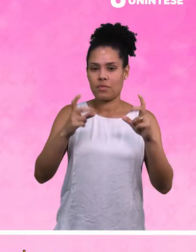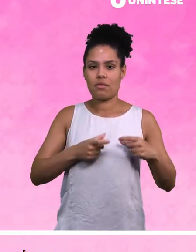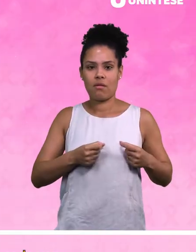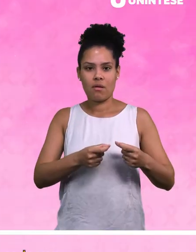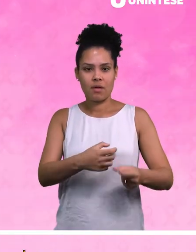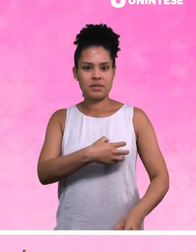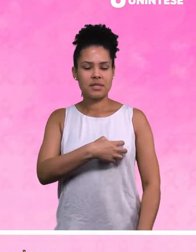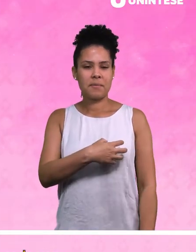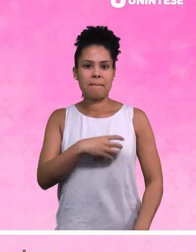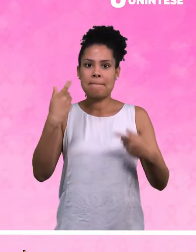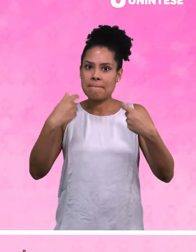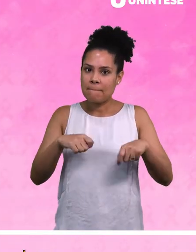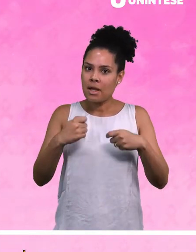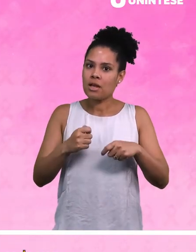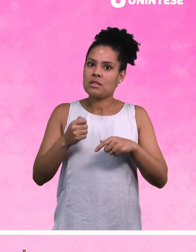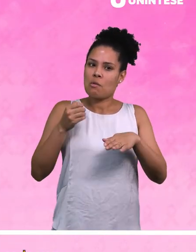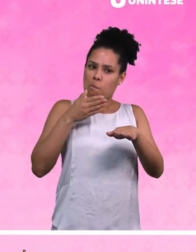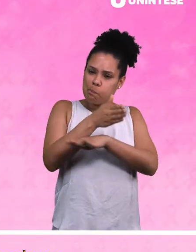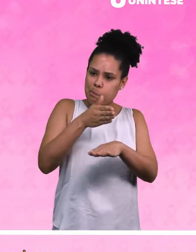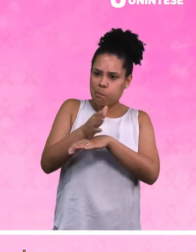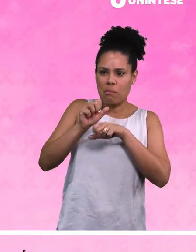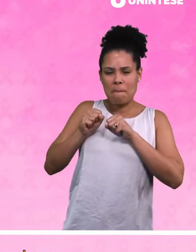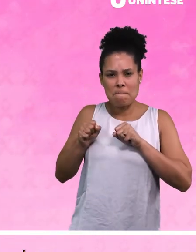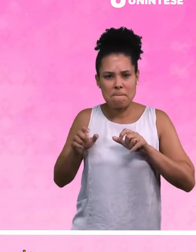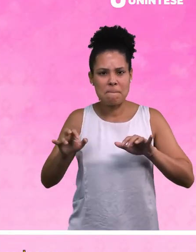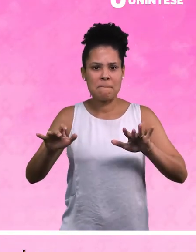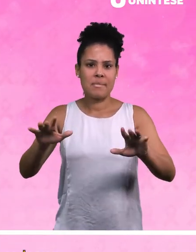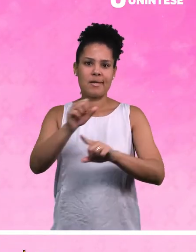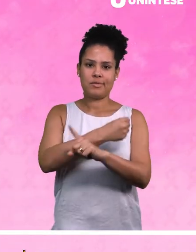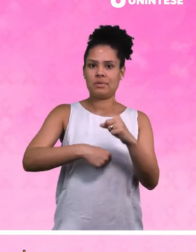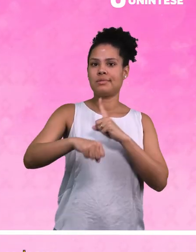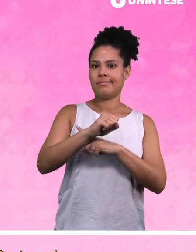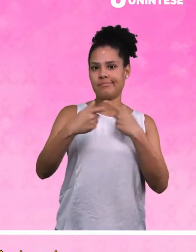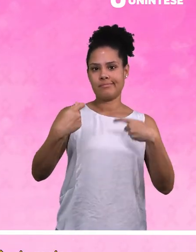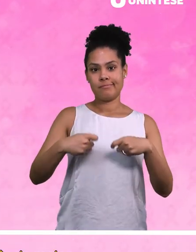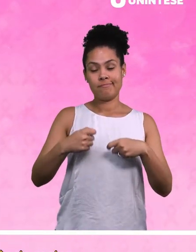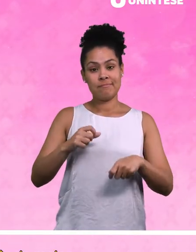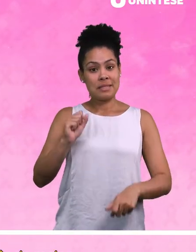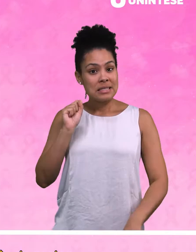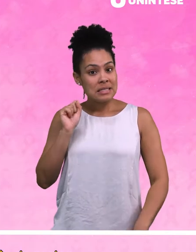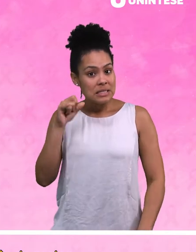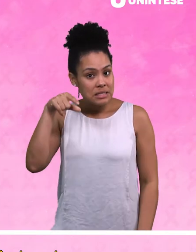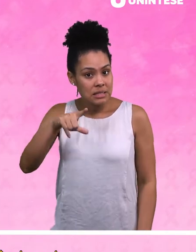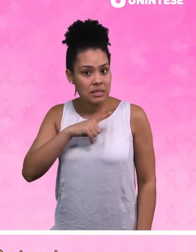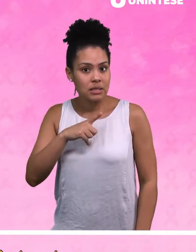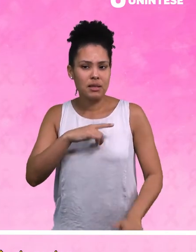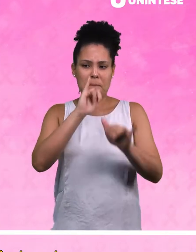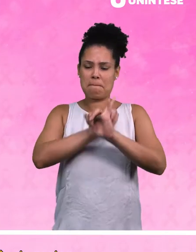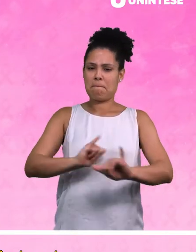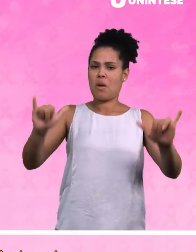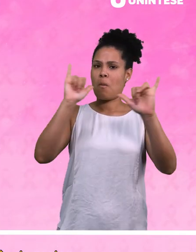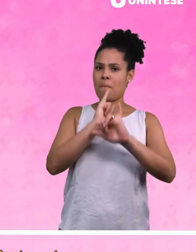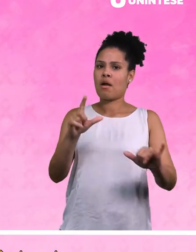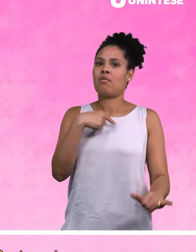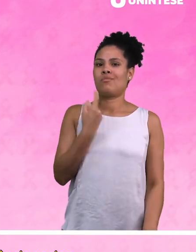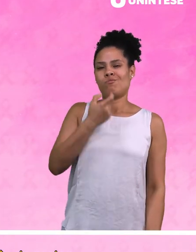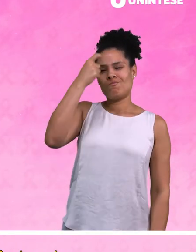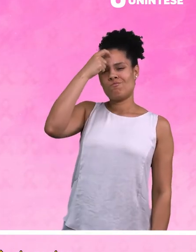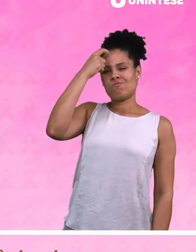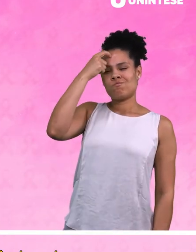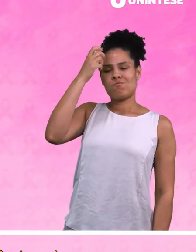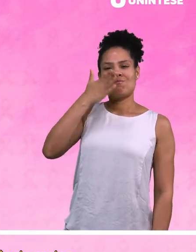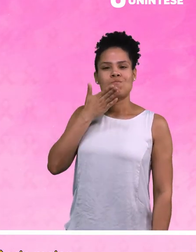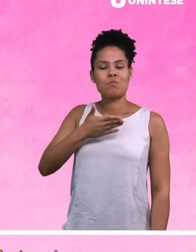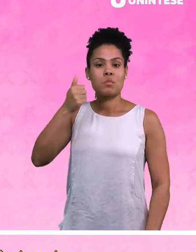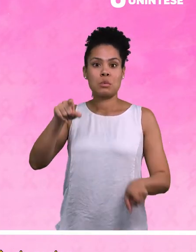O tema do câncer de mama requer cada vez mais espaço na sociedade. Só dessa forma teremos uma consciência maior sobre o